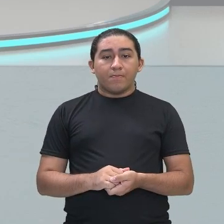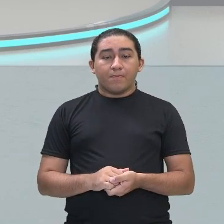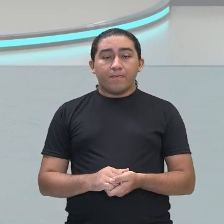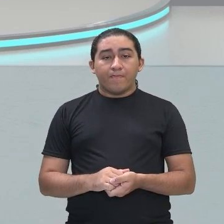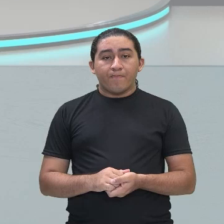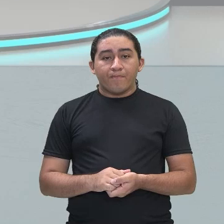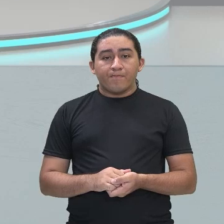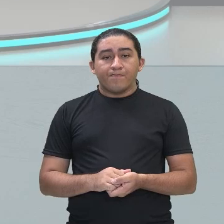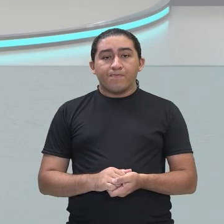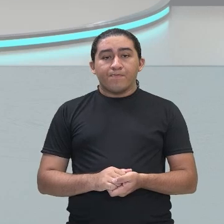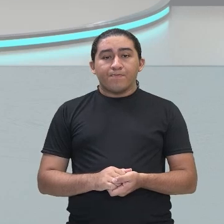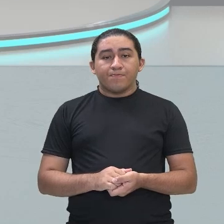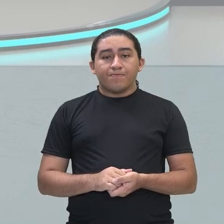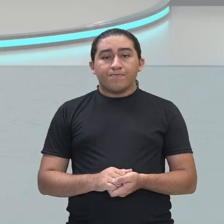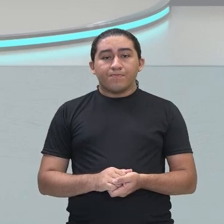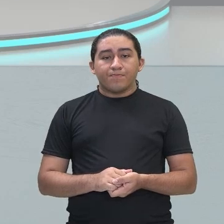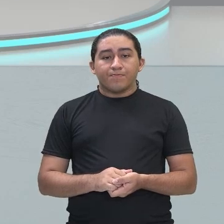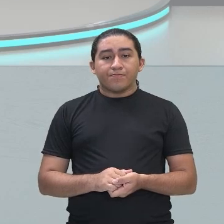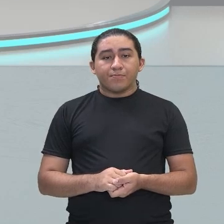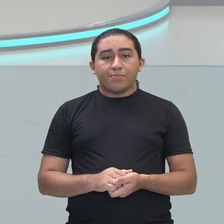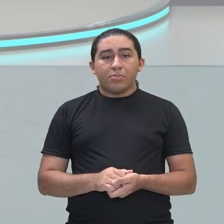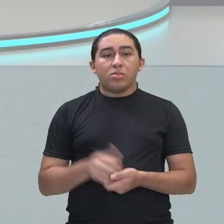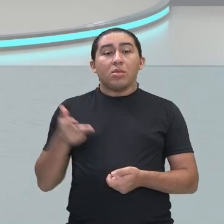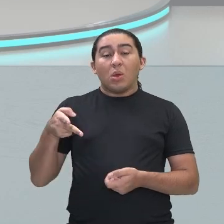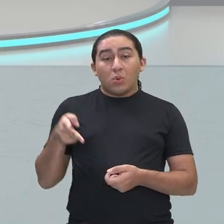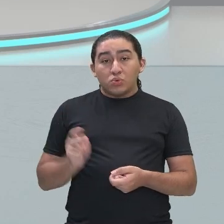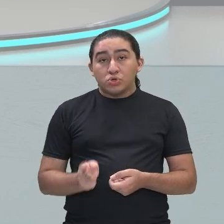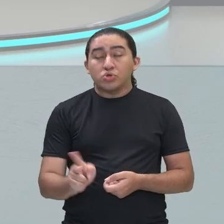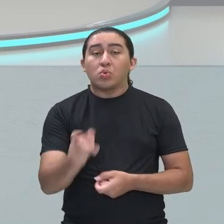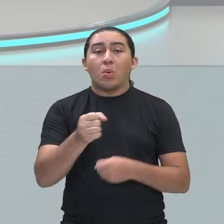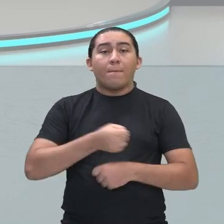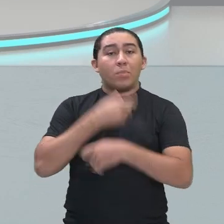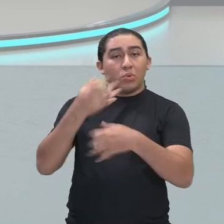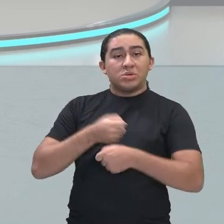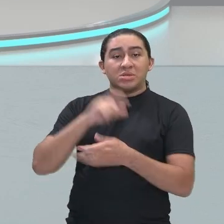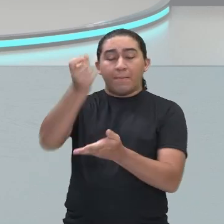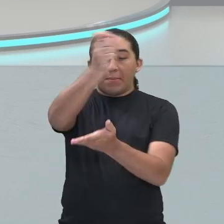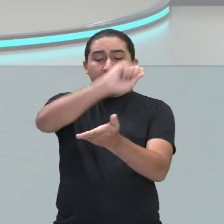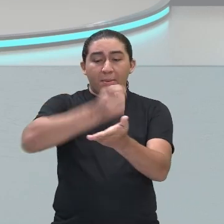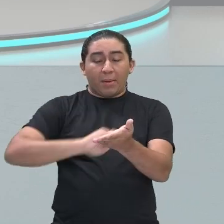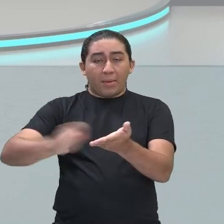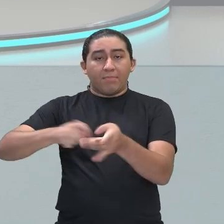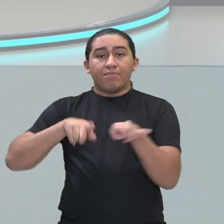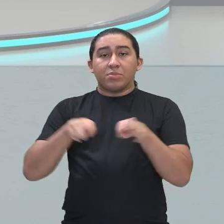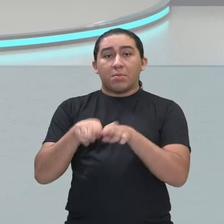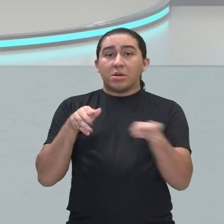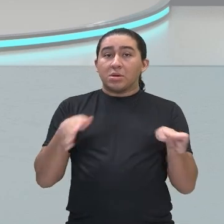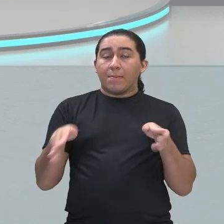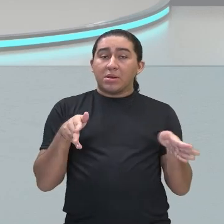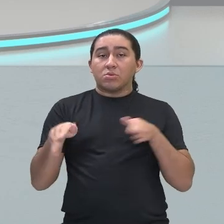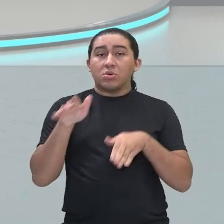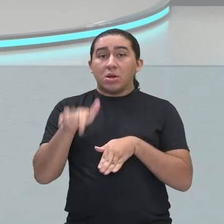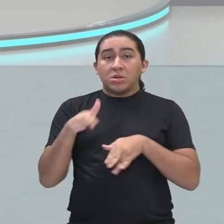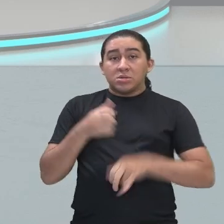Permeada de erotismo, ele continuou com sua poesia e, nesse período lírico dele, é que ele